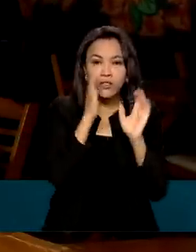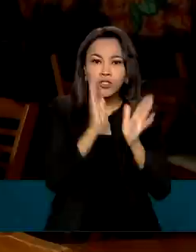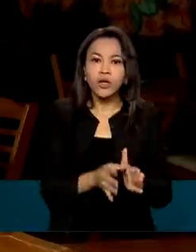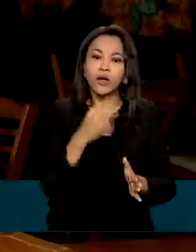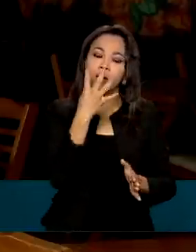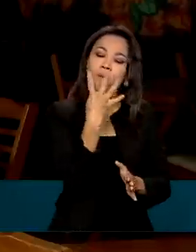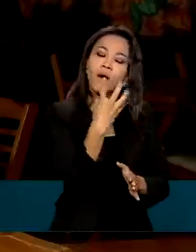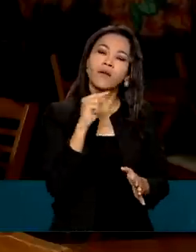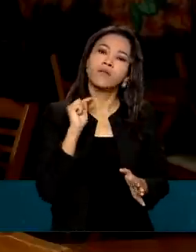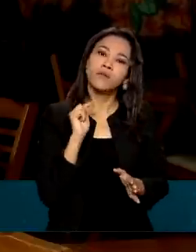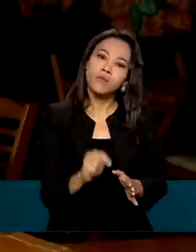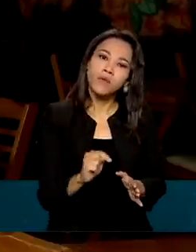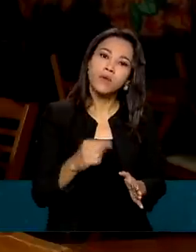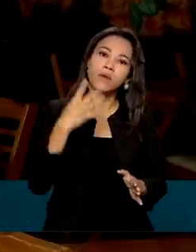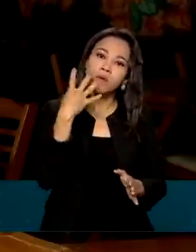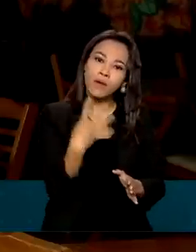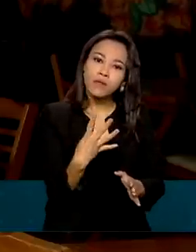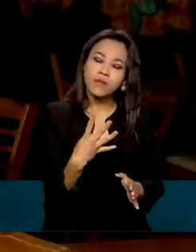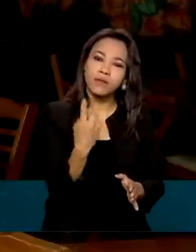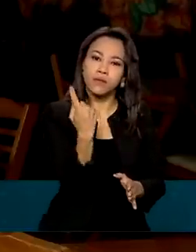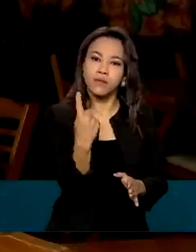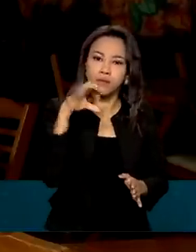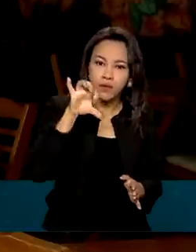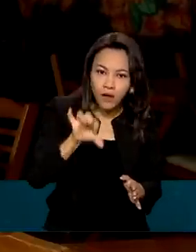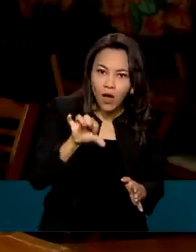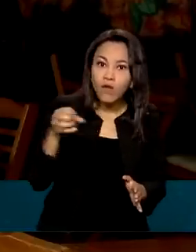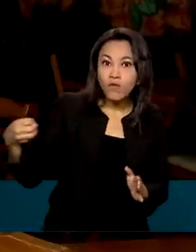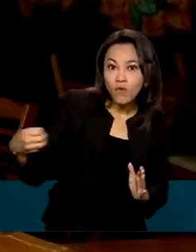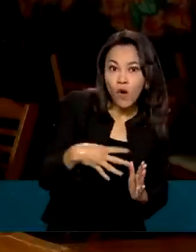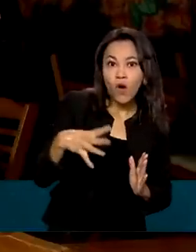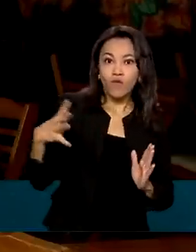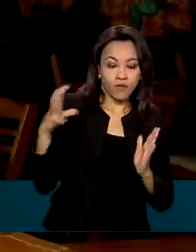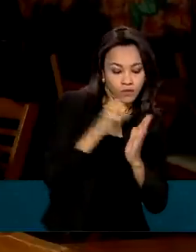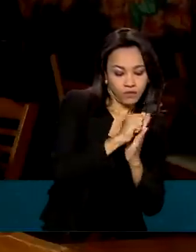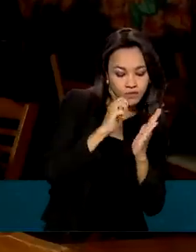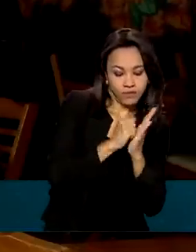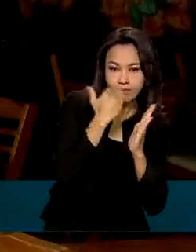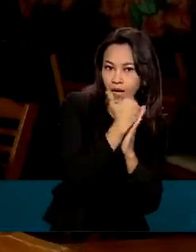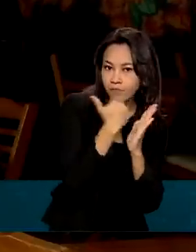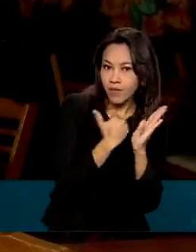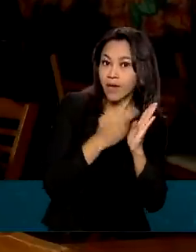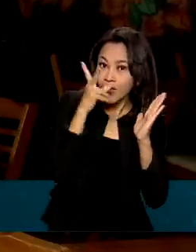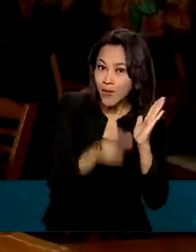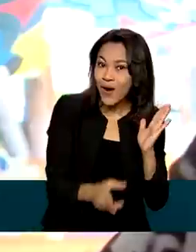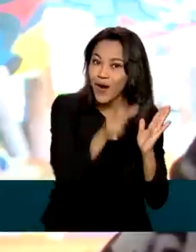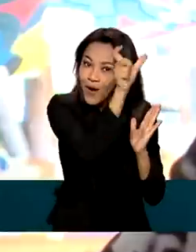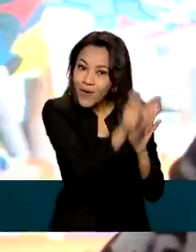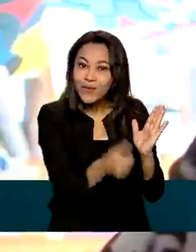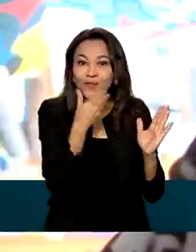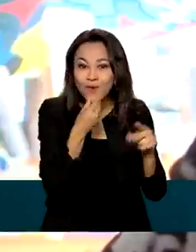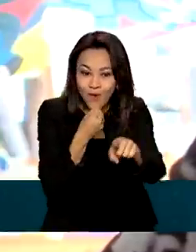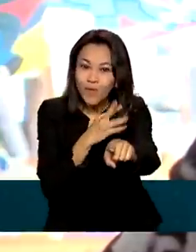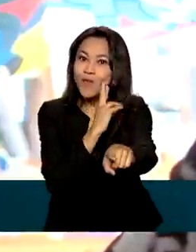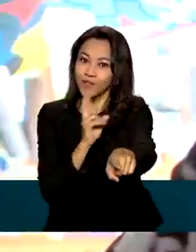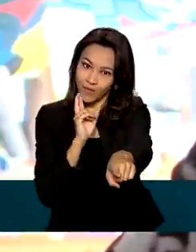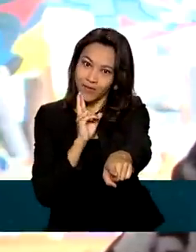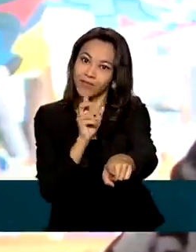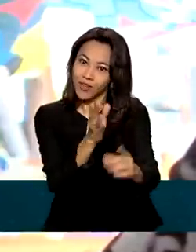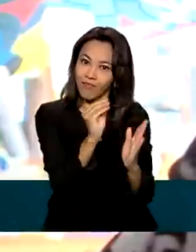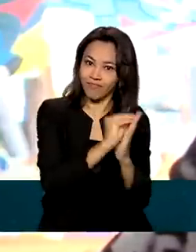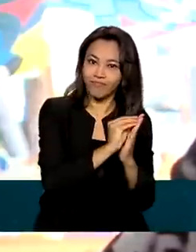.419 novos cadastros, como o restaurante do Ariel. Se tem uma ponte do